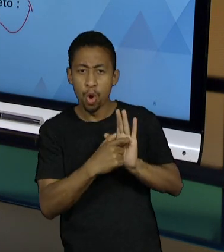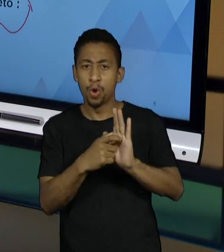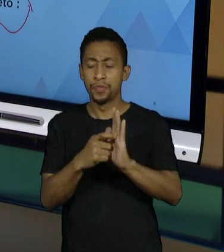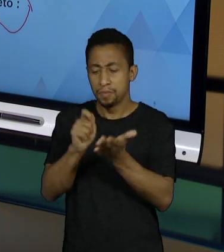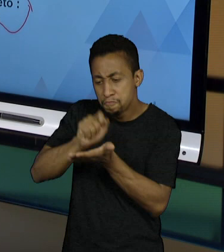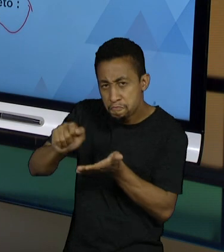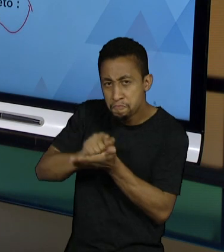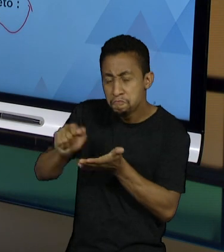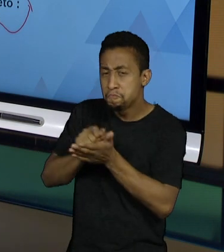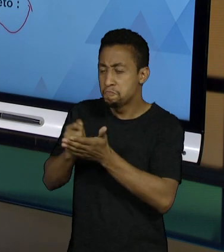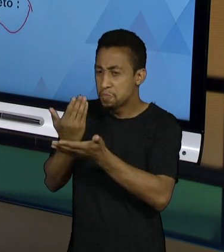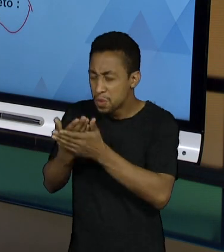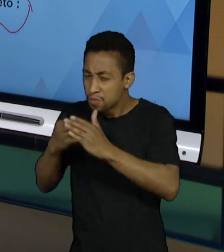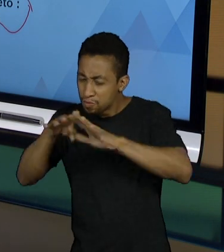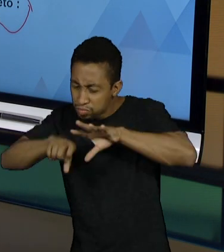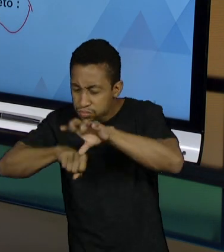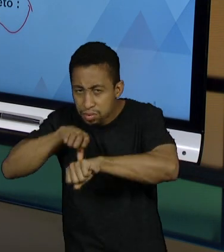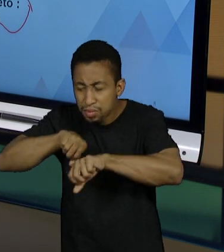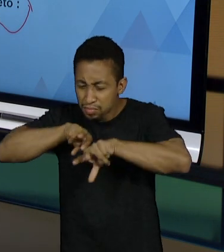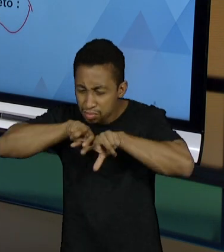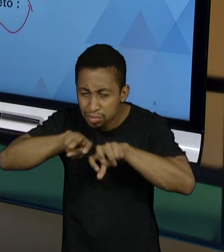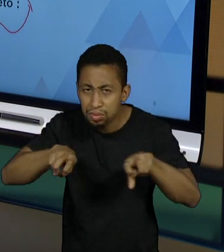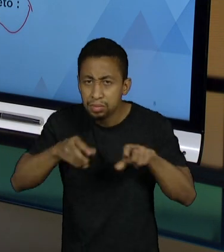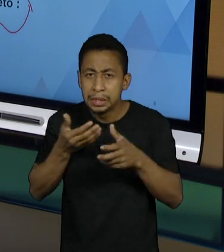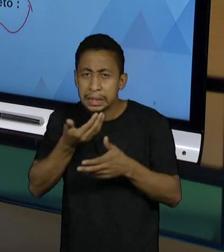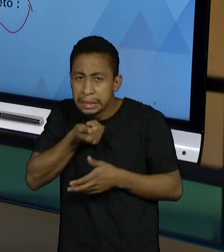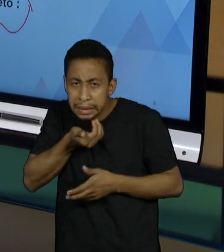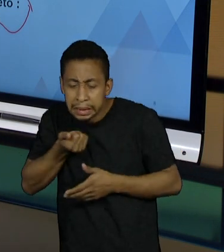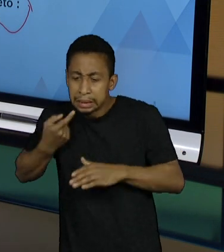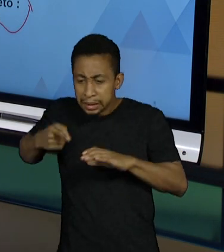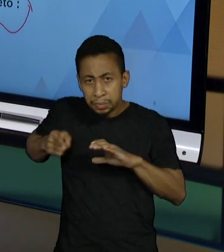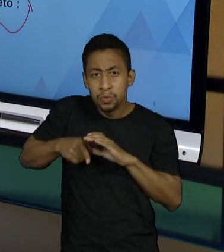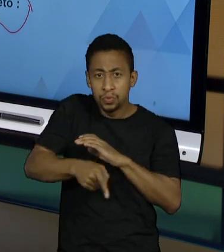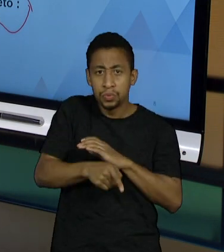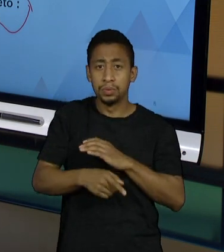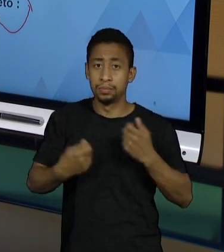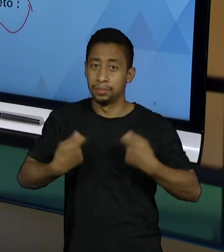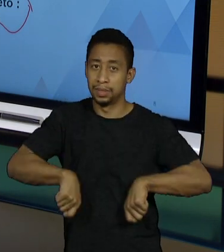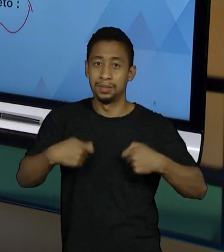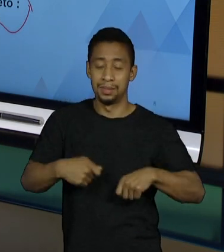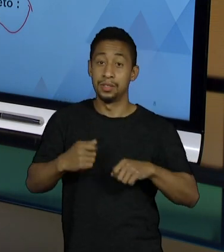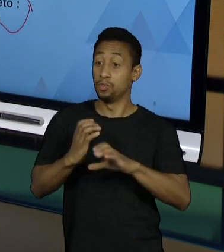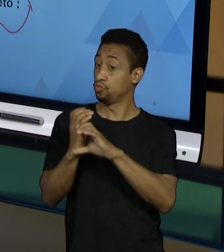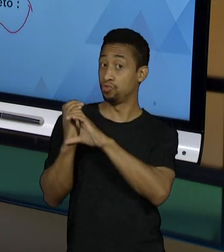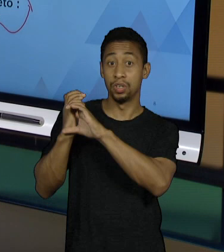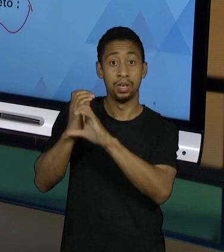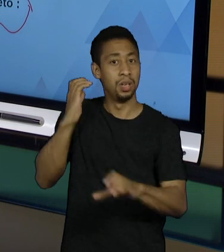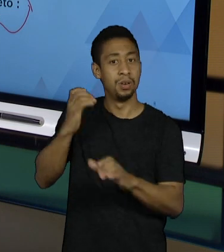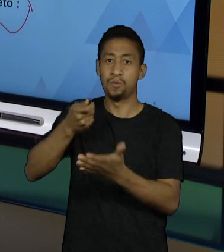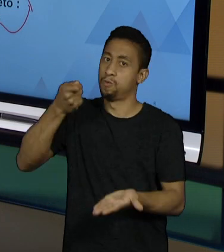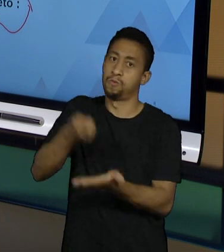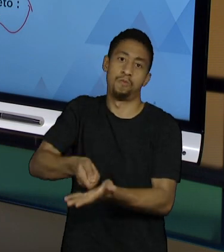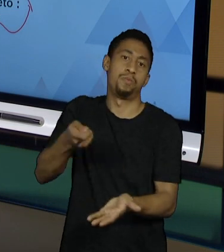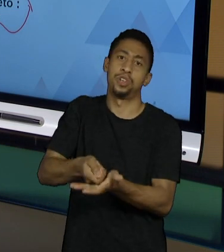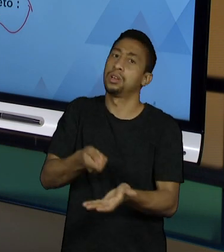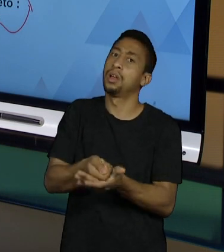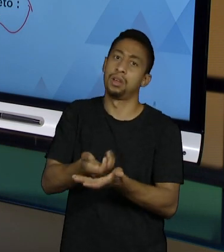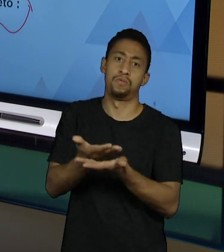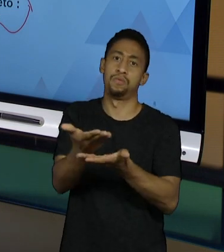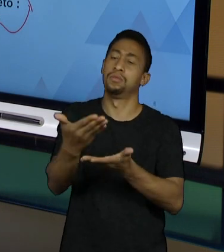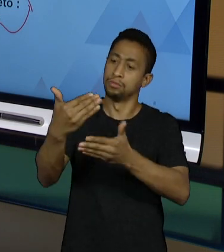para você procurar um emprego mais ainda. Mas você dentro de uma empresa, o engenheiro tem uma obrigação, entre aspas, de